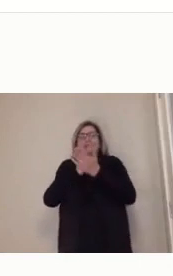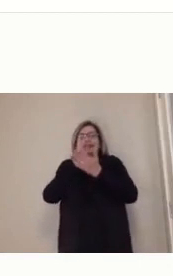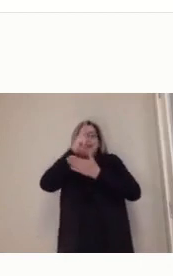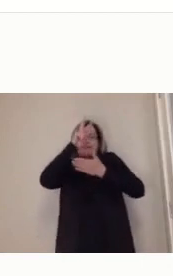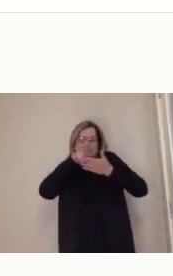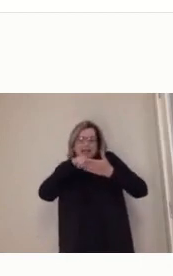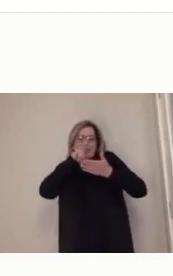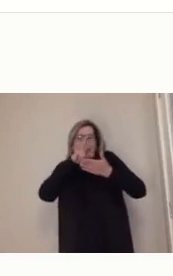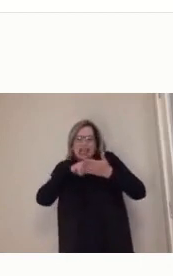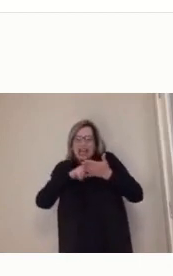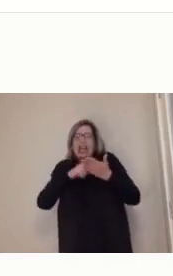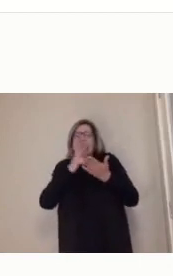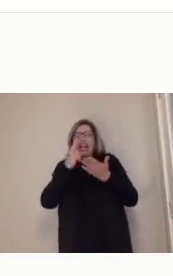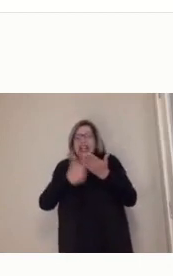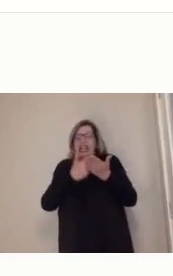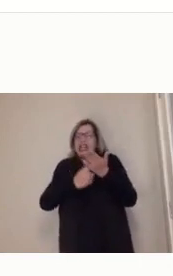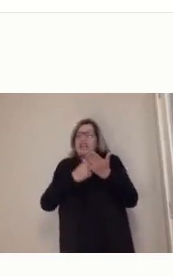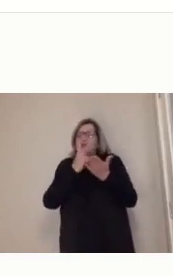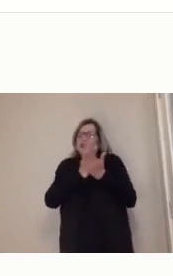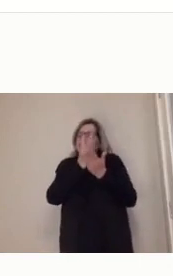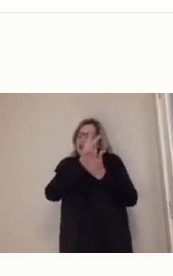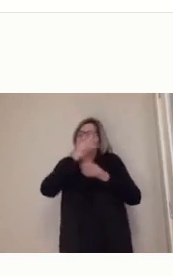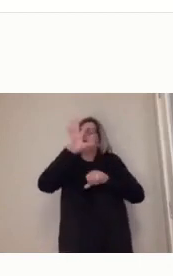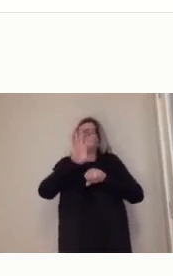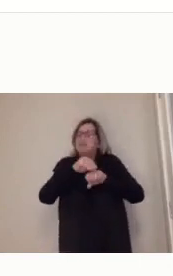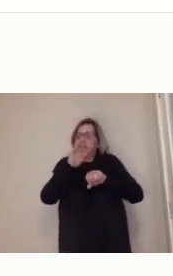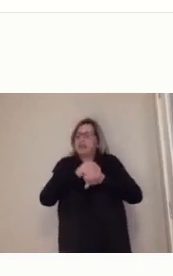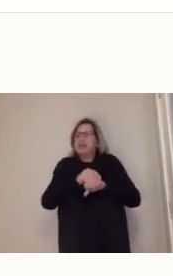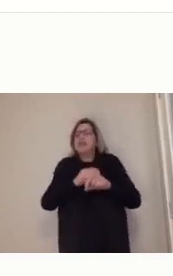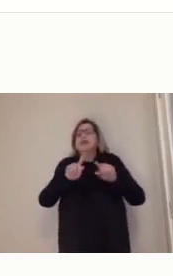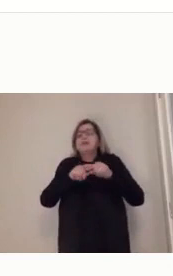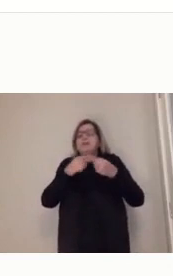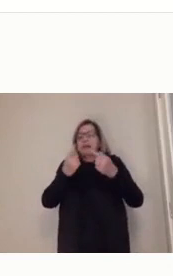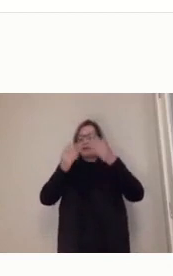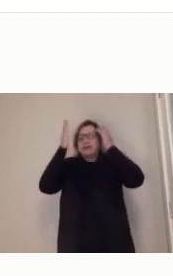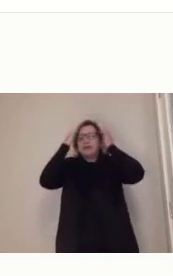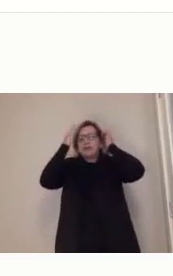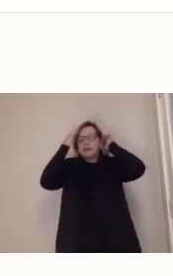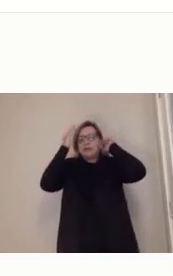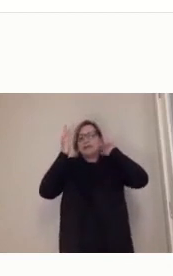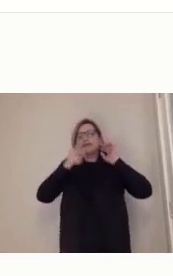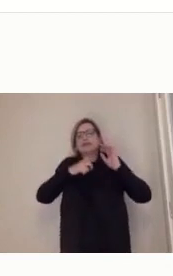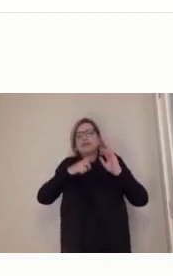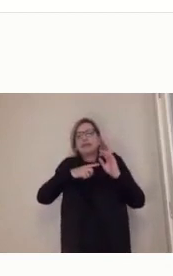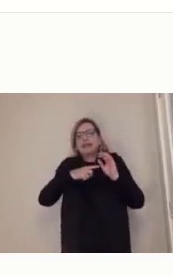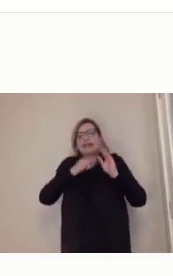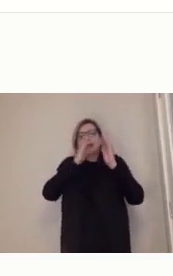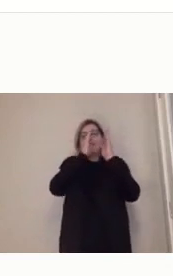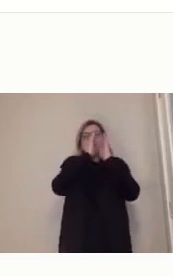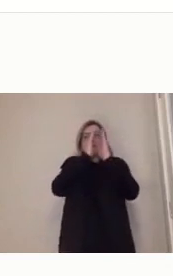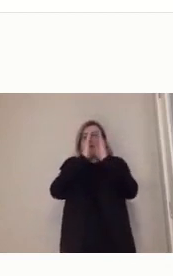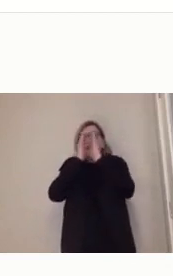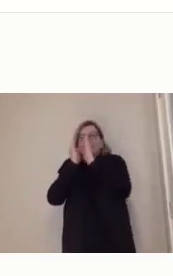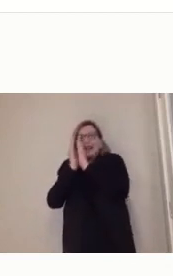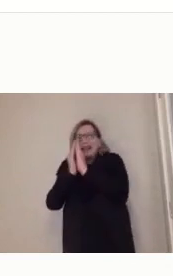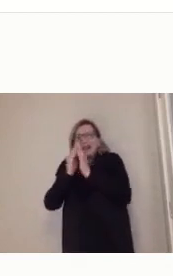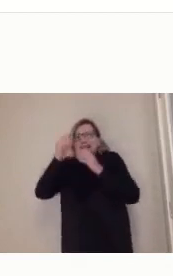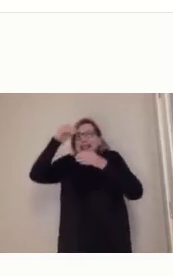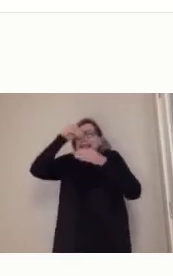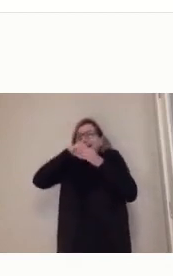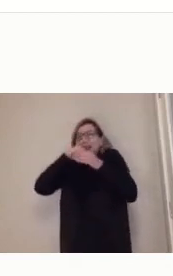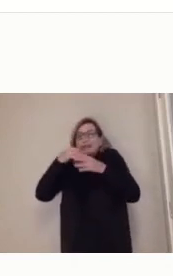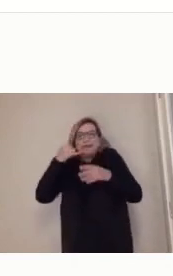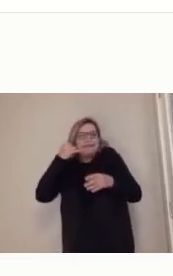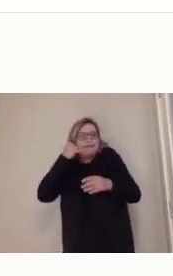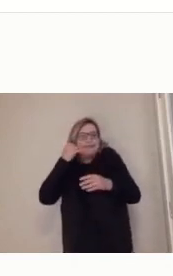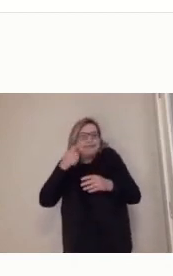tem bibliotecas que já cabem na palma da nossa mão, no celular, né? Mas quando ele faz esse... Sabe como é que é filósofo? Eles